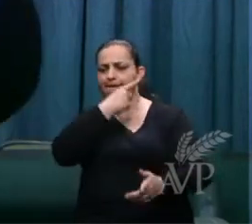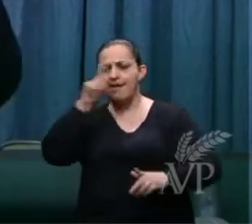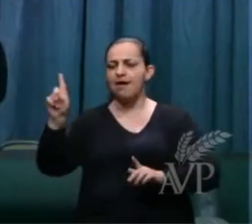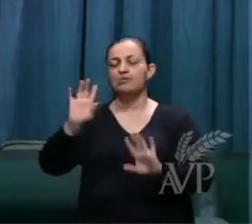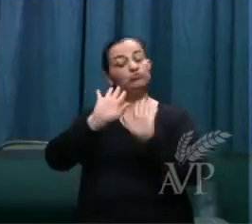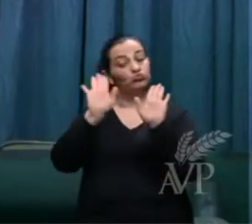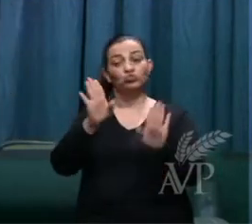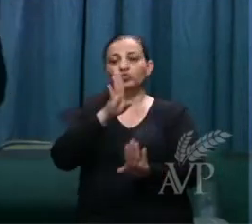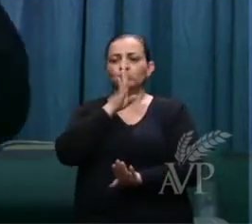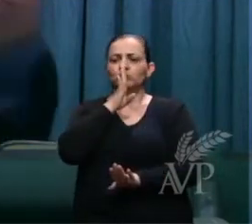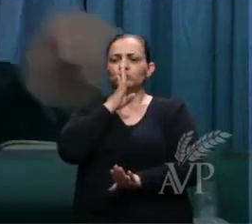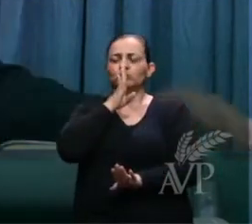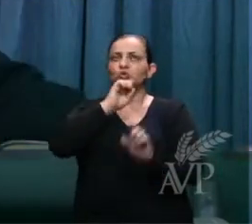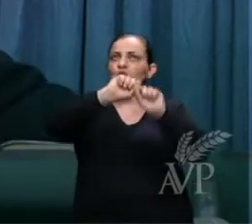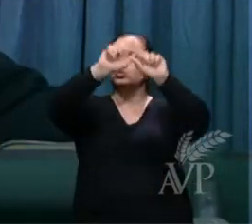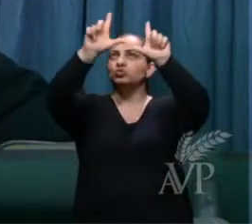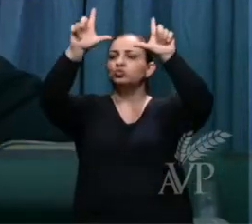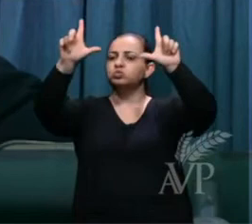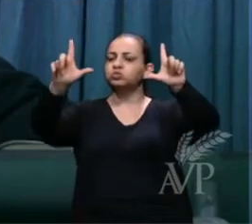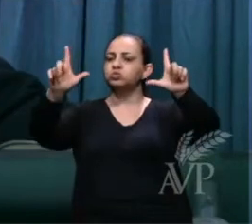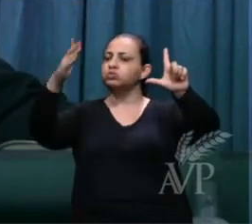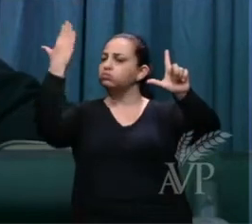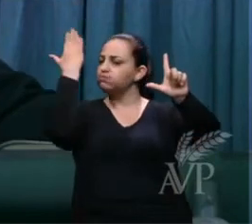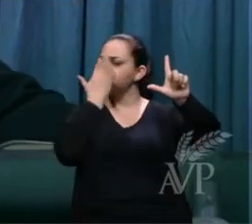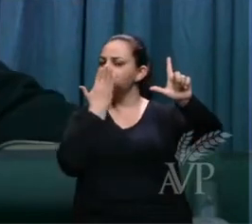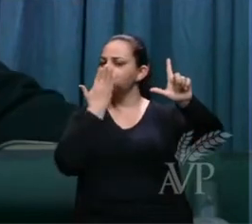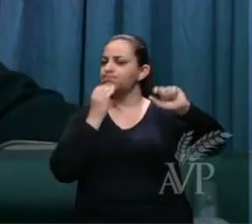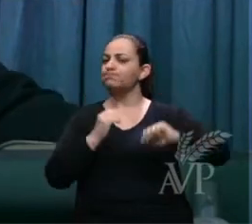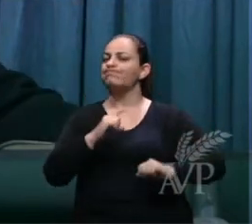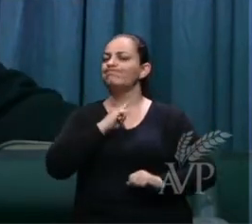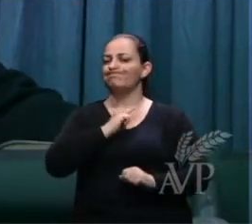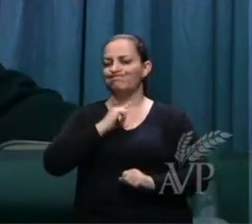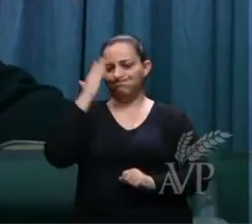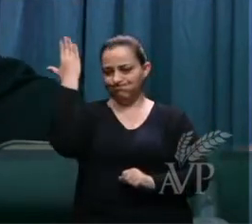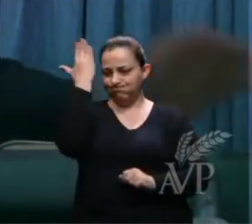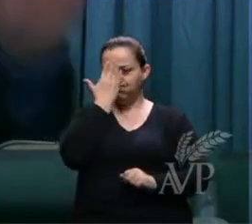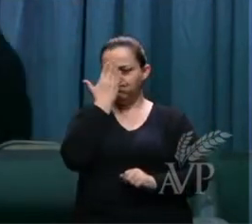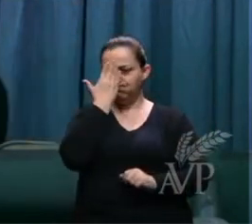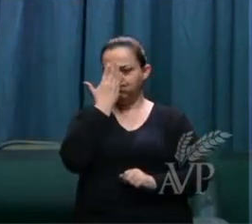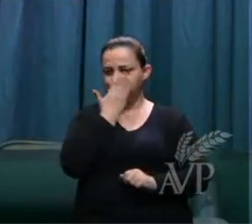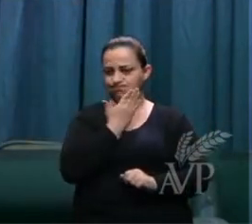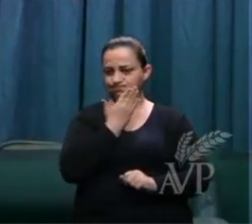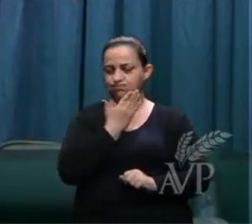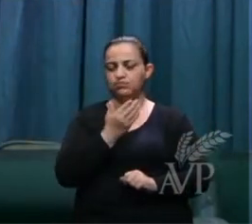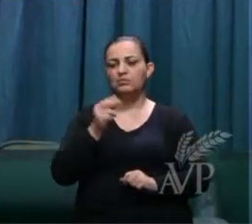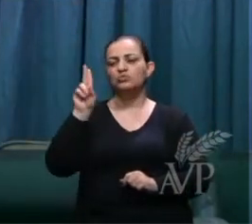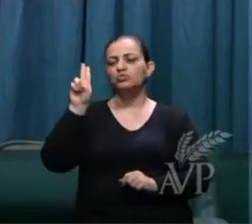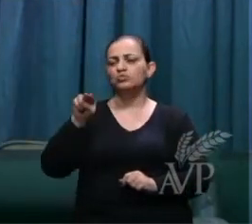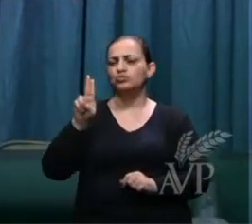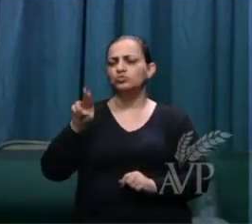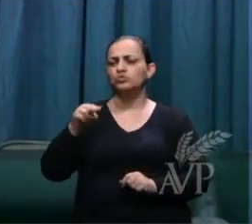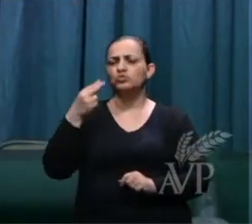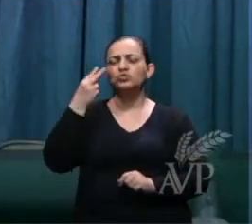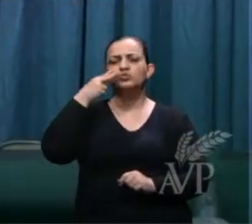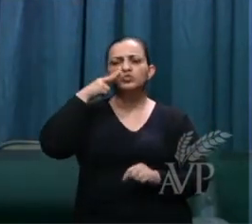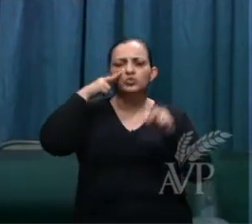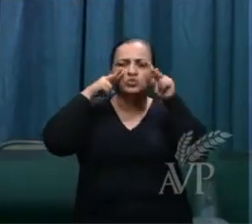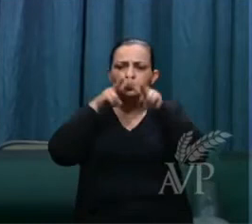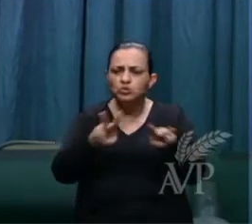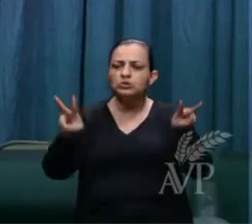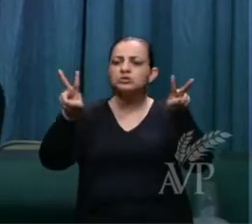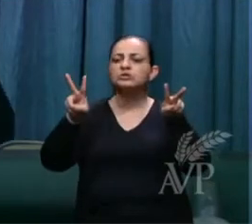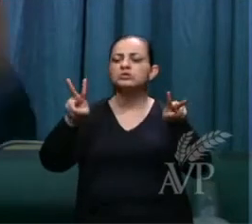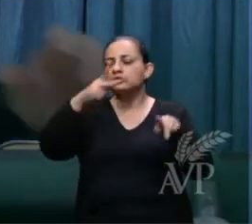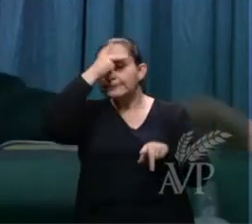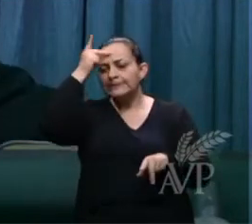está ali, é o testemunho. Você nunca viu uma pessoa ser condenada sem